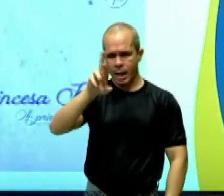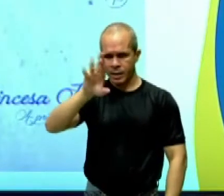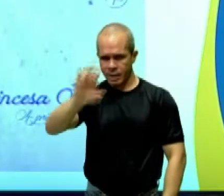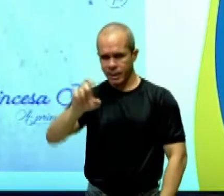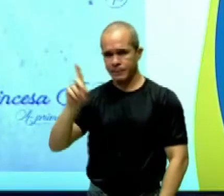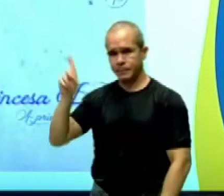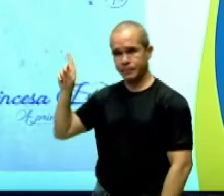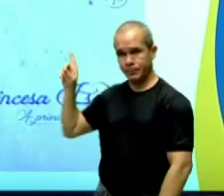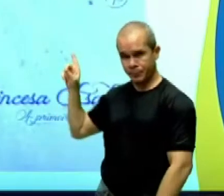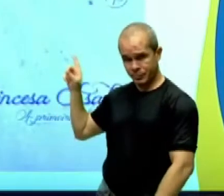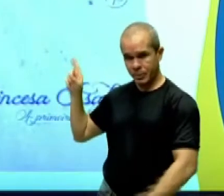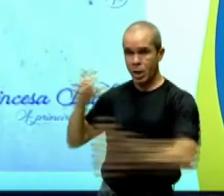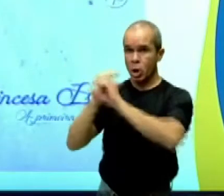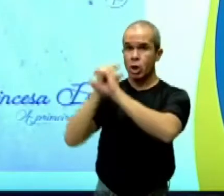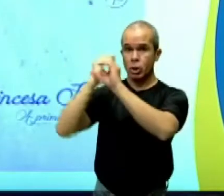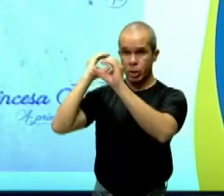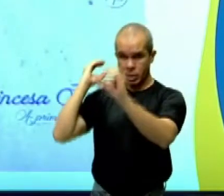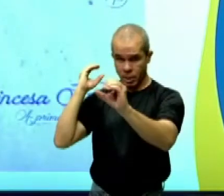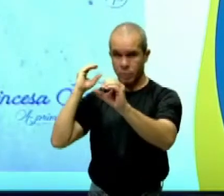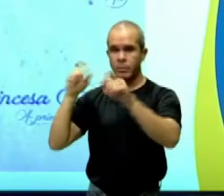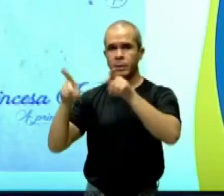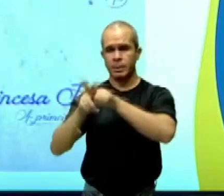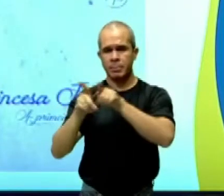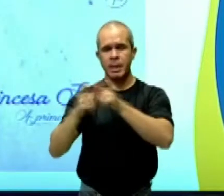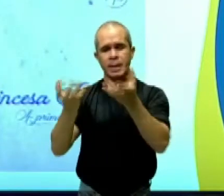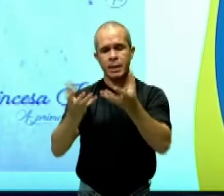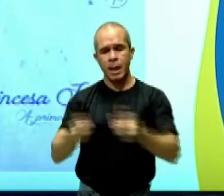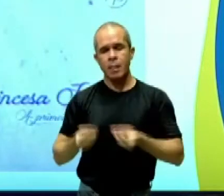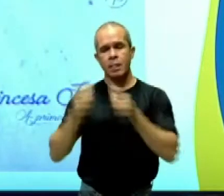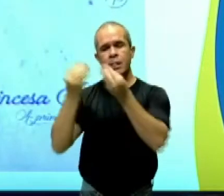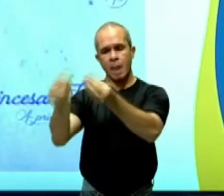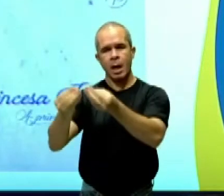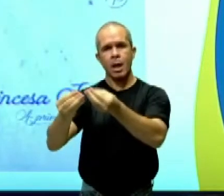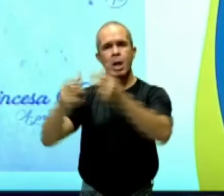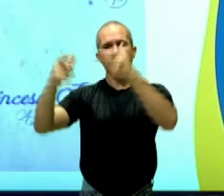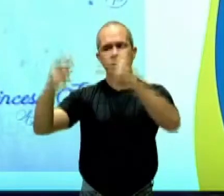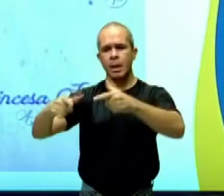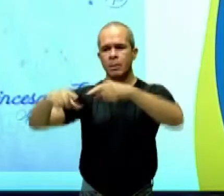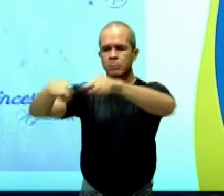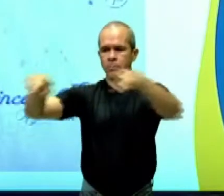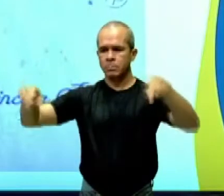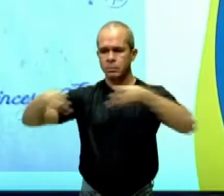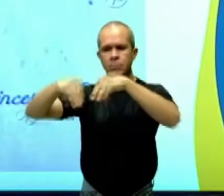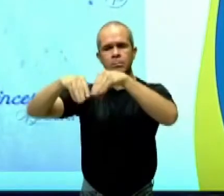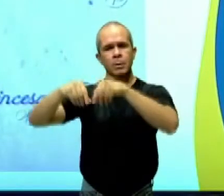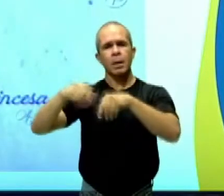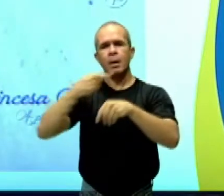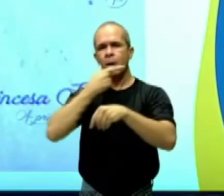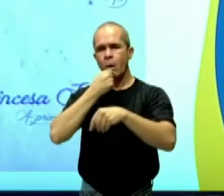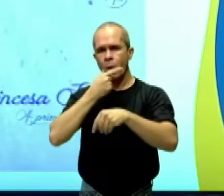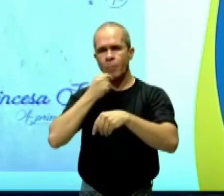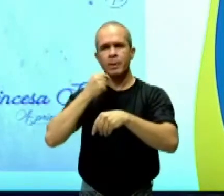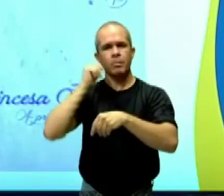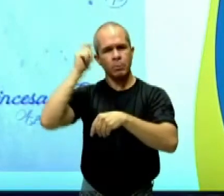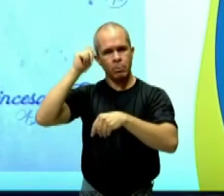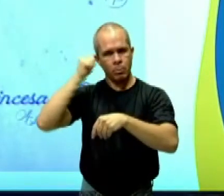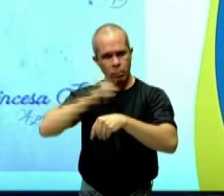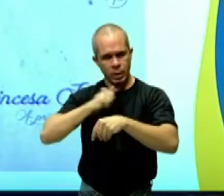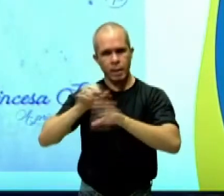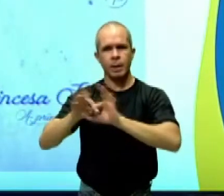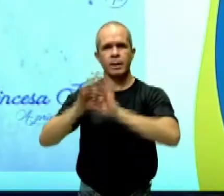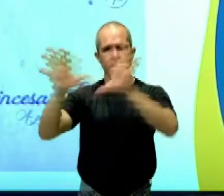se formou em engenharia e queria dar terras aos negros libertos. Esse André Rebouças chegou a ser